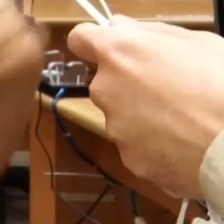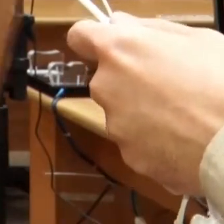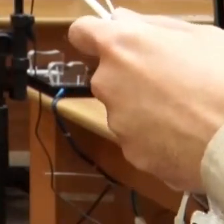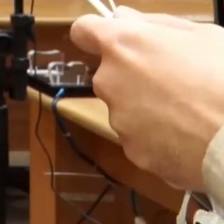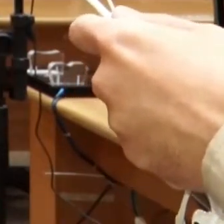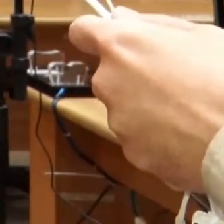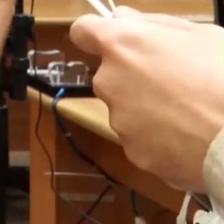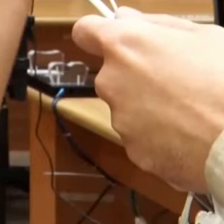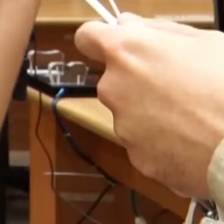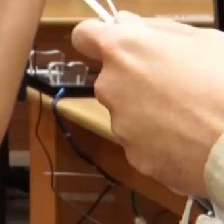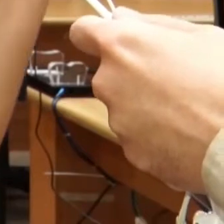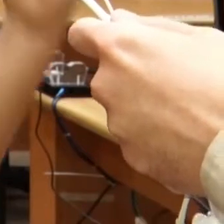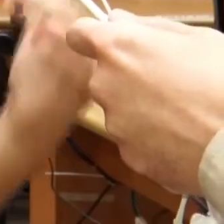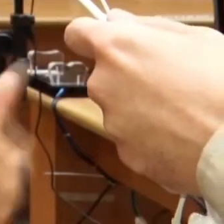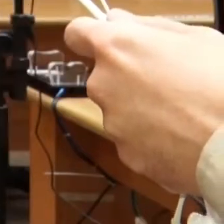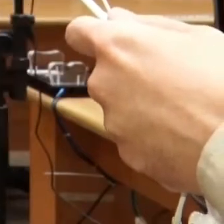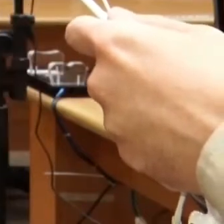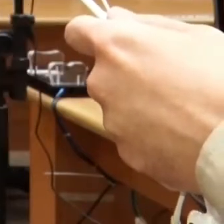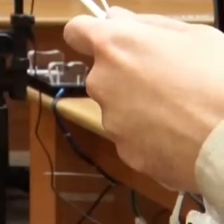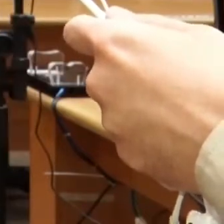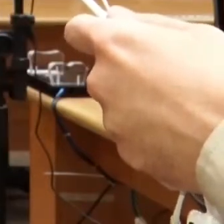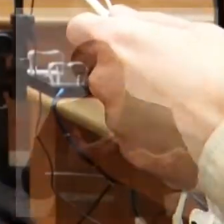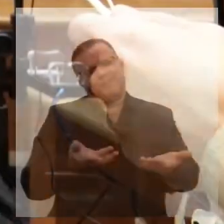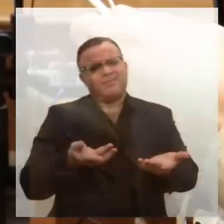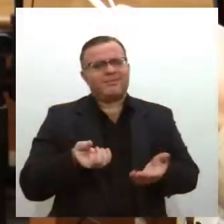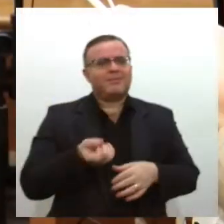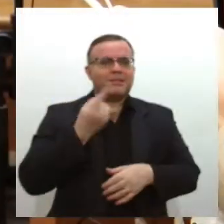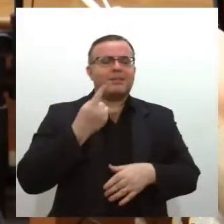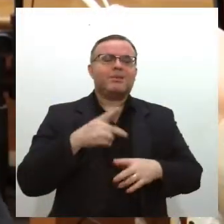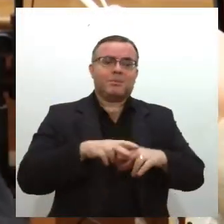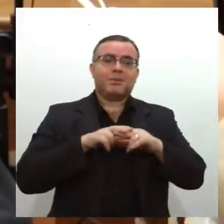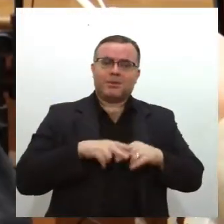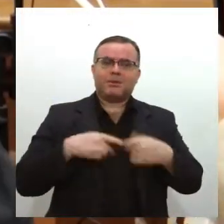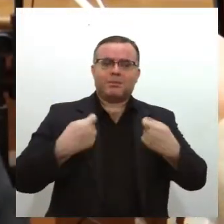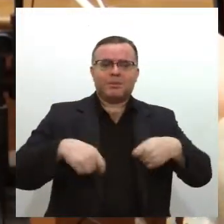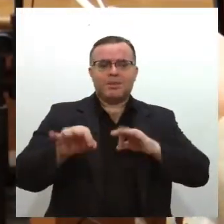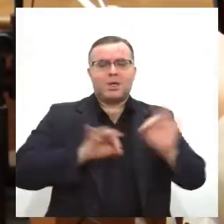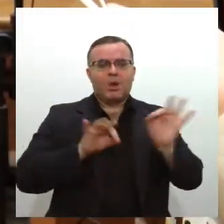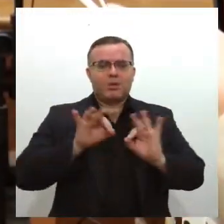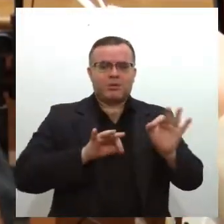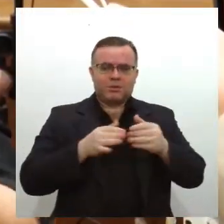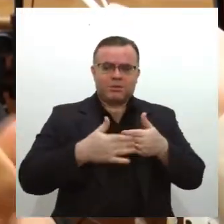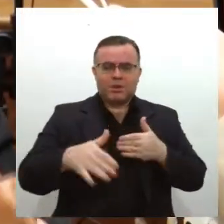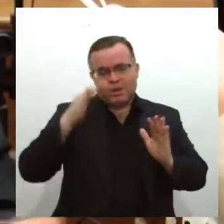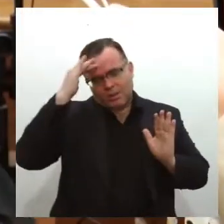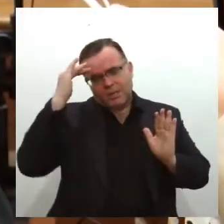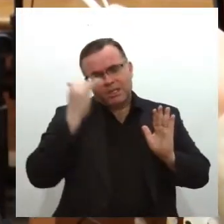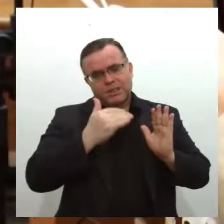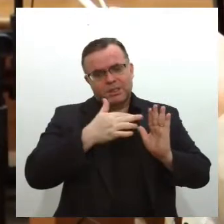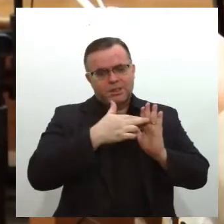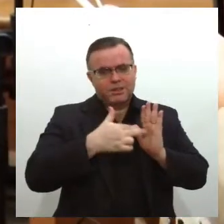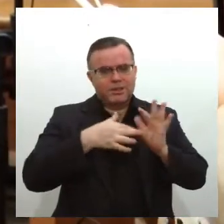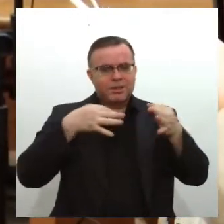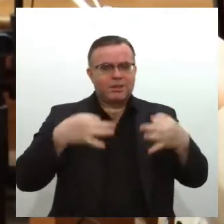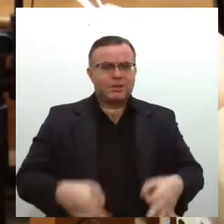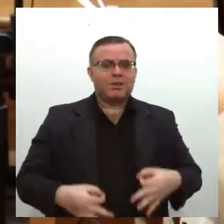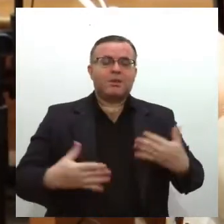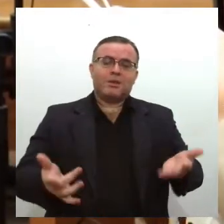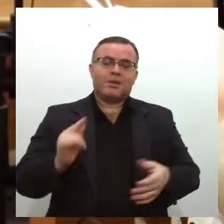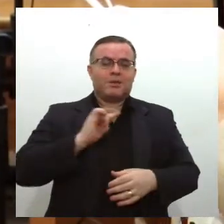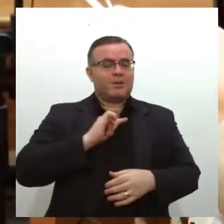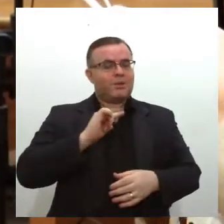aí é muito mais de duas horas, e que a gente tenha essa organização, siga todos os protocolos sanitários, que a gente tenha